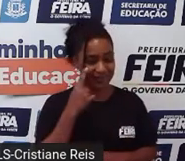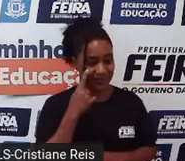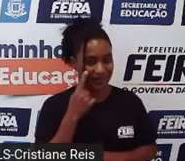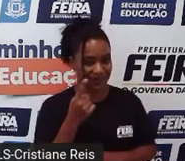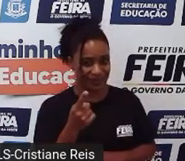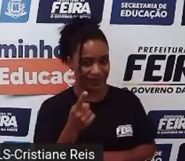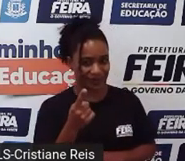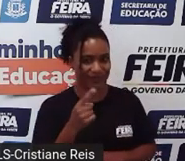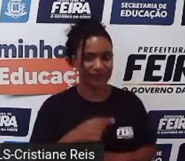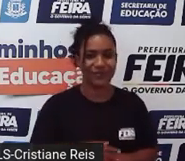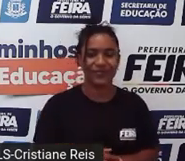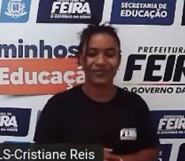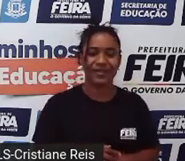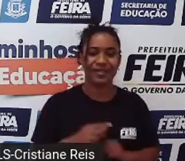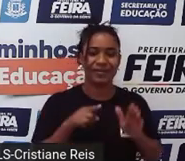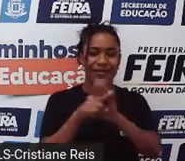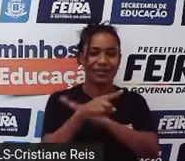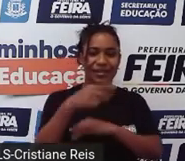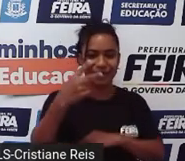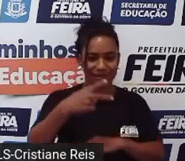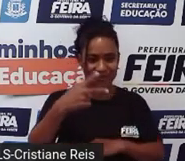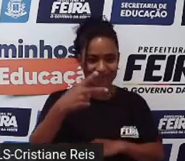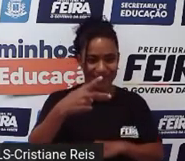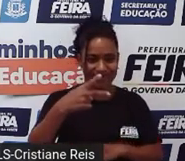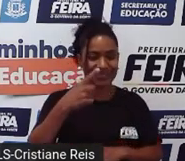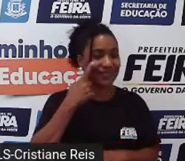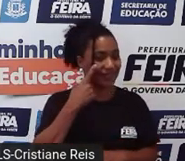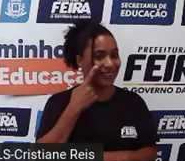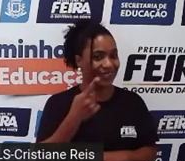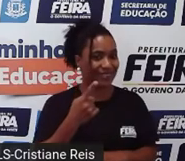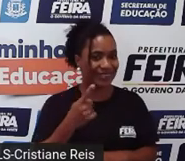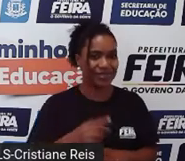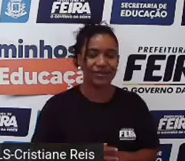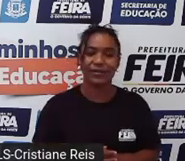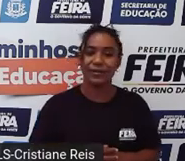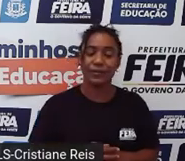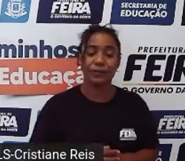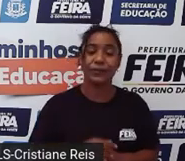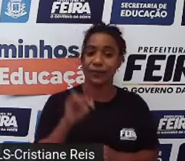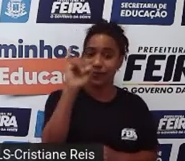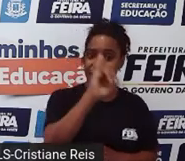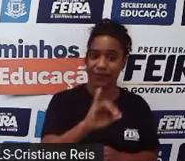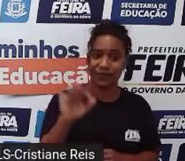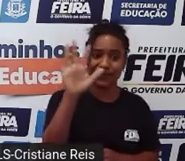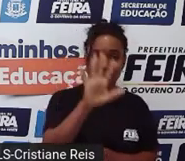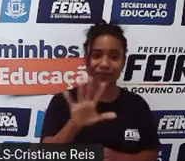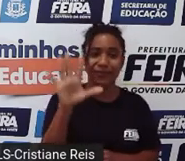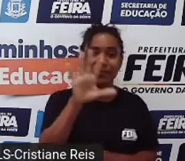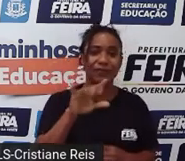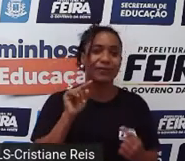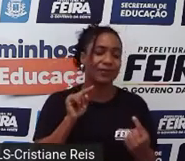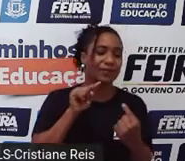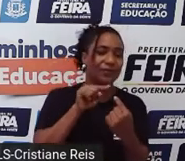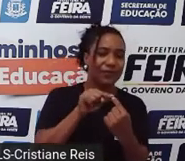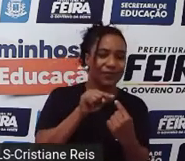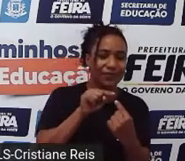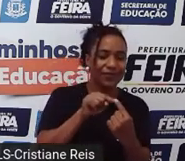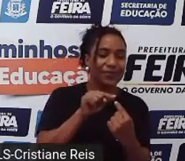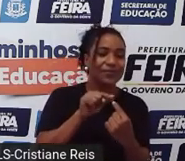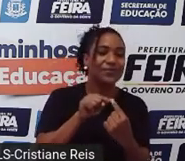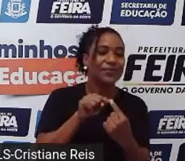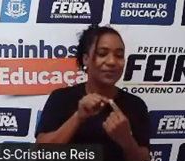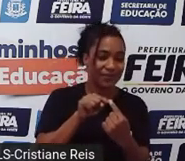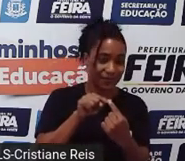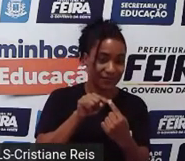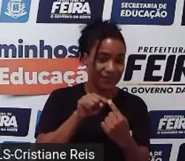Get ready? Estão prontos? Nesta situação aqui, esta imagem corresponde a qual estação